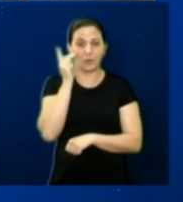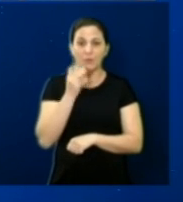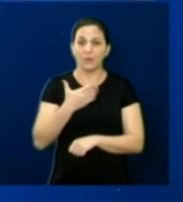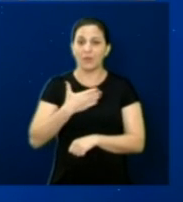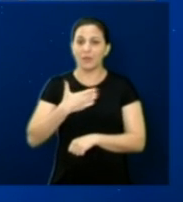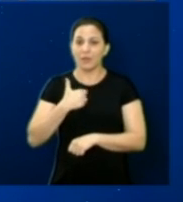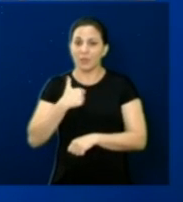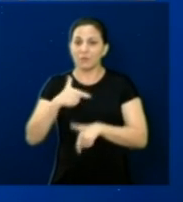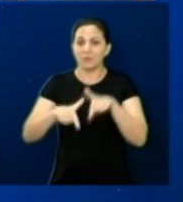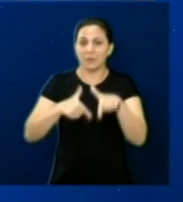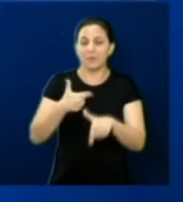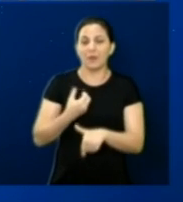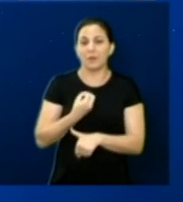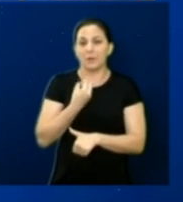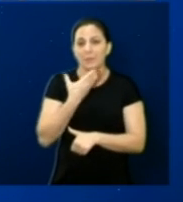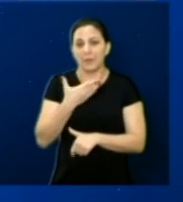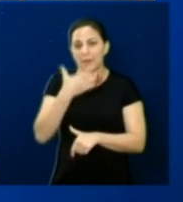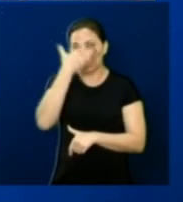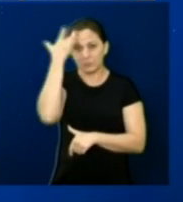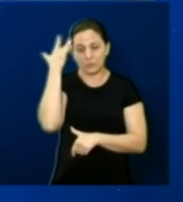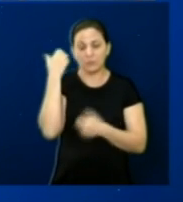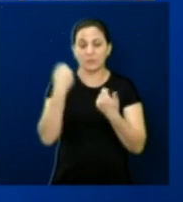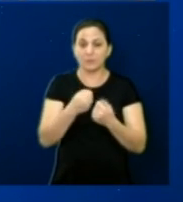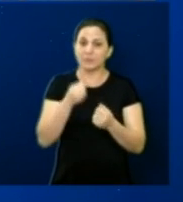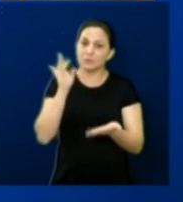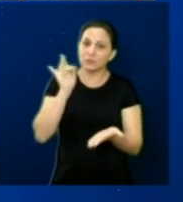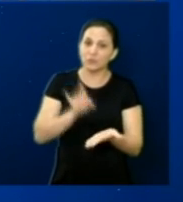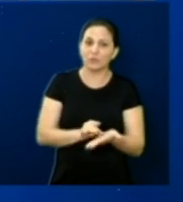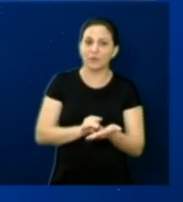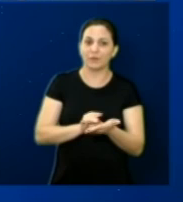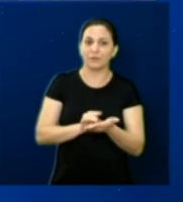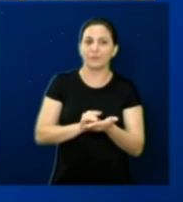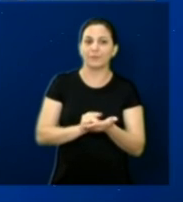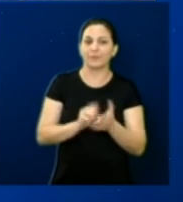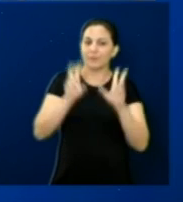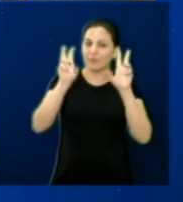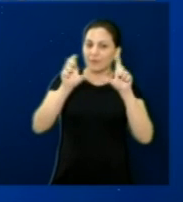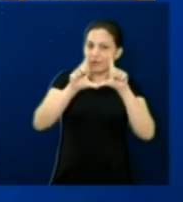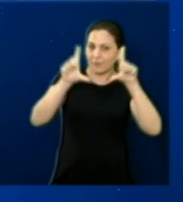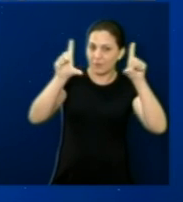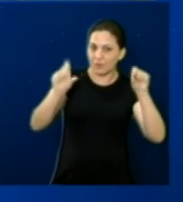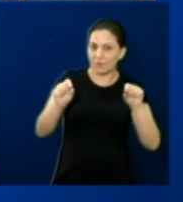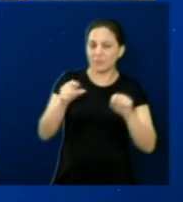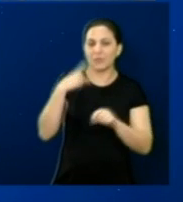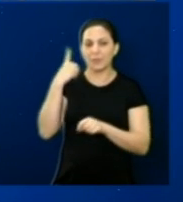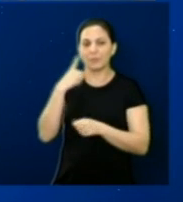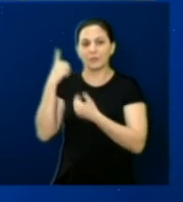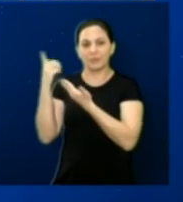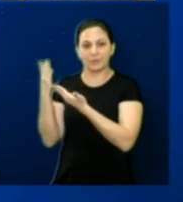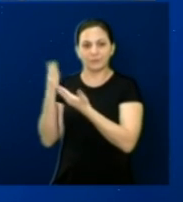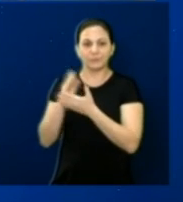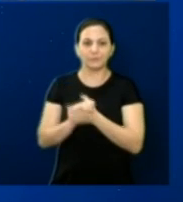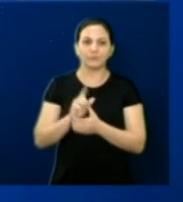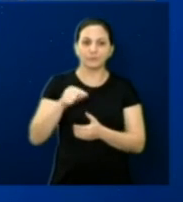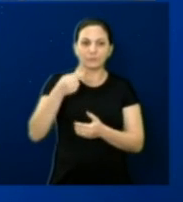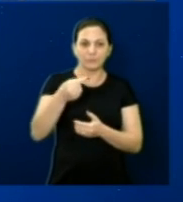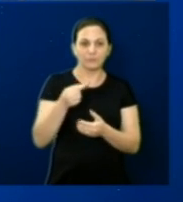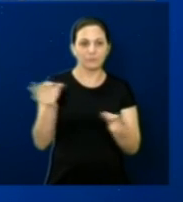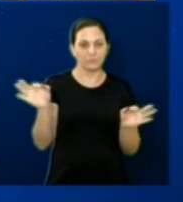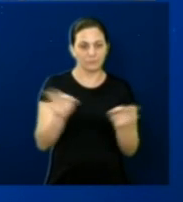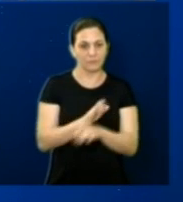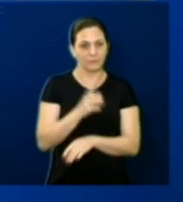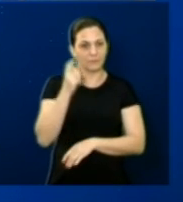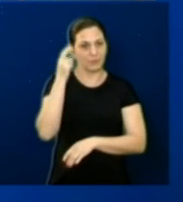todos, especialmente na vida daqueles que mais precisam. Fecha aspas, deputado federal Flavinho. Próxima foto, para terminar a nossa